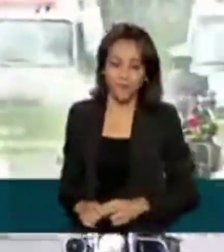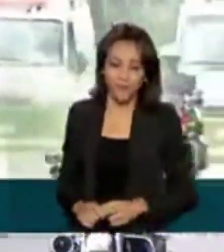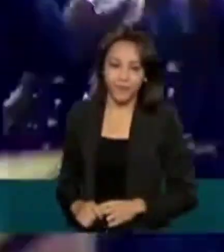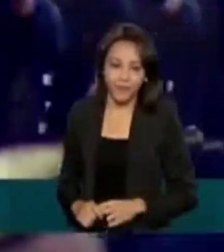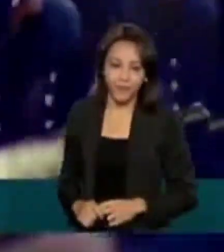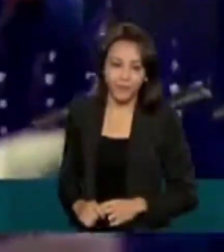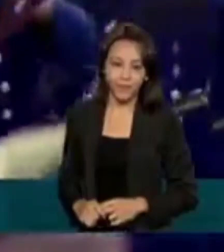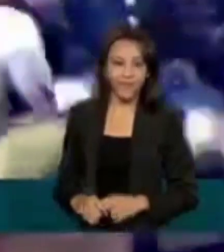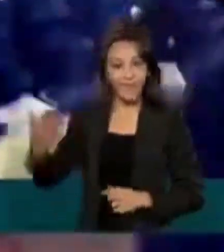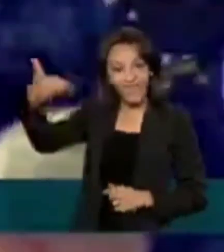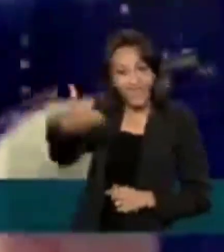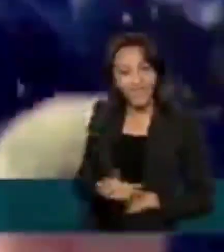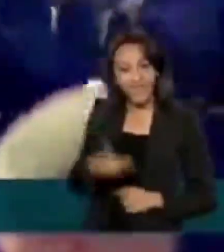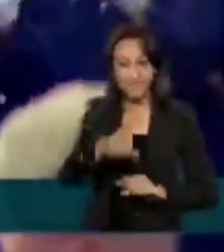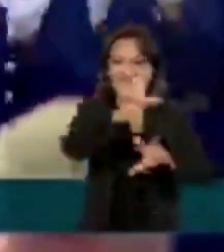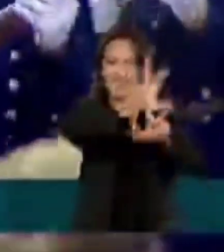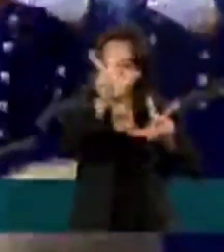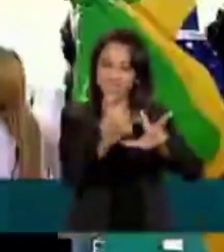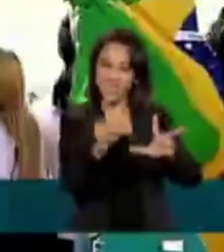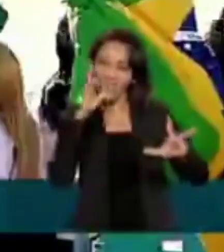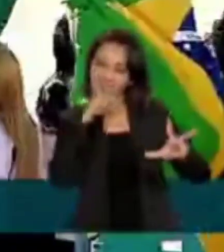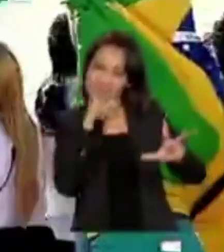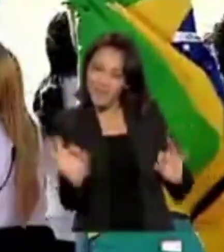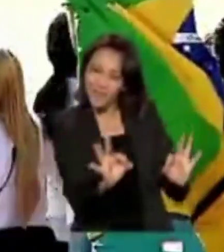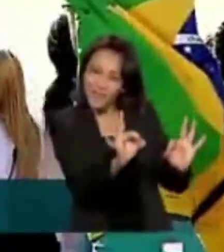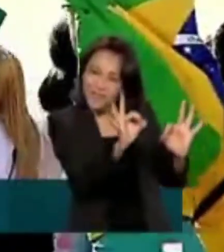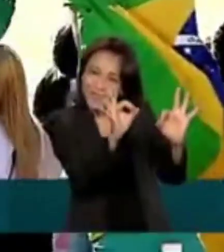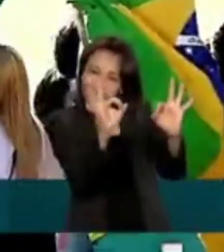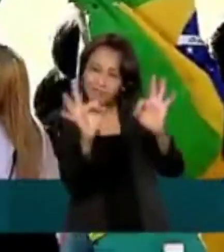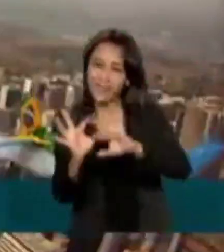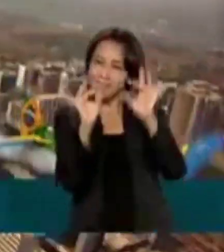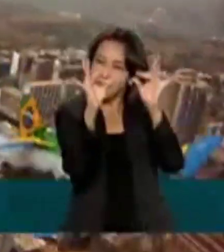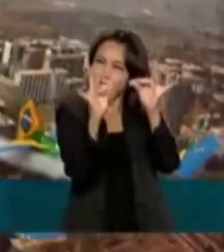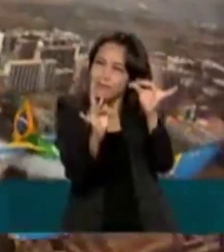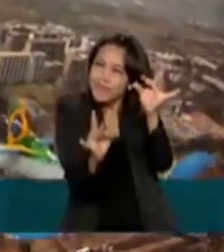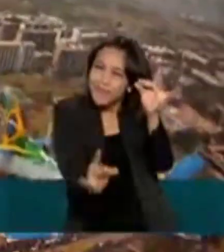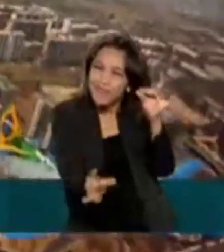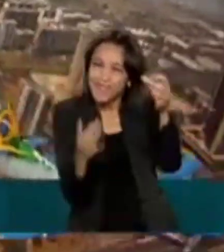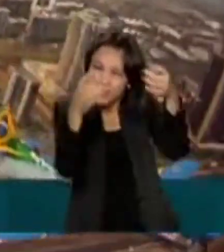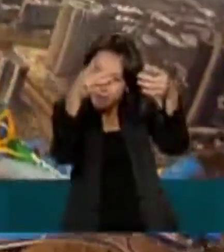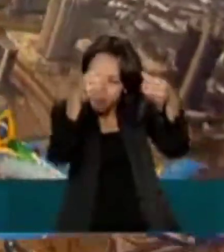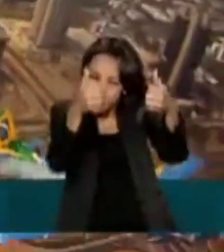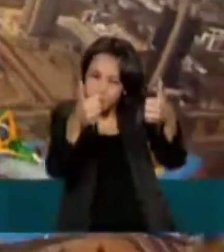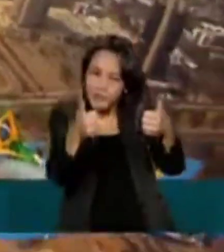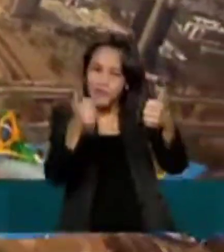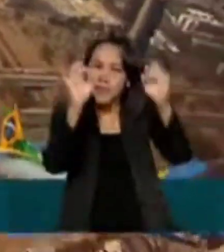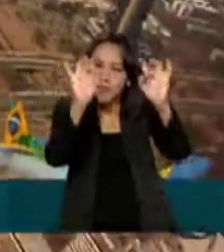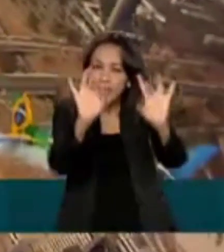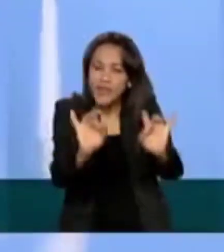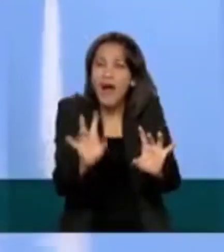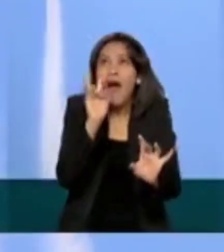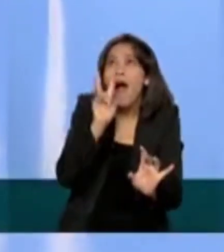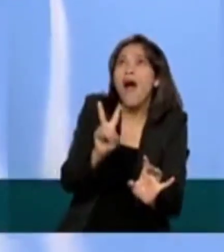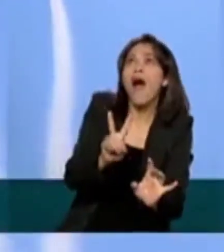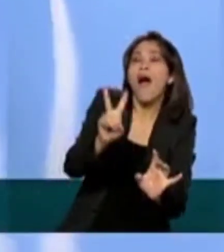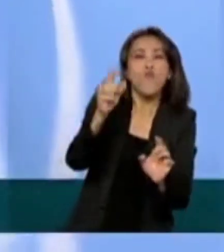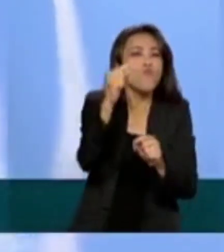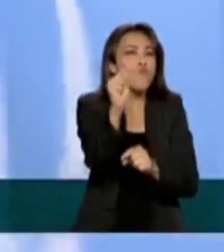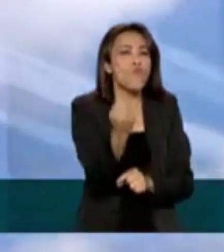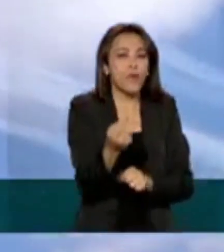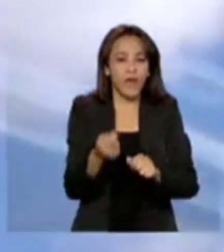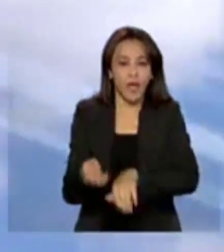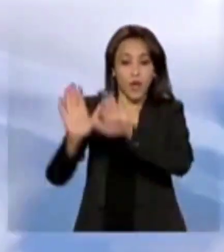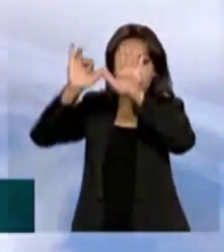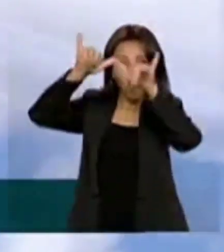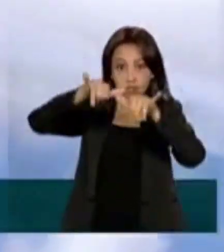Na TV Brasil, você vê com um toque especial pontos altos das apresentações. Um deles são